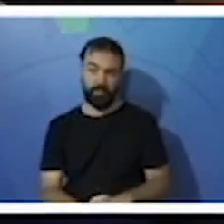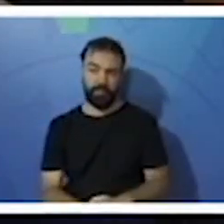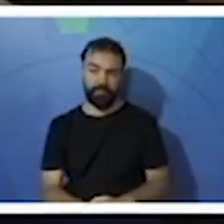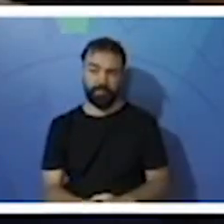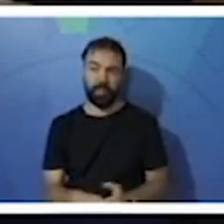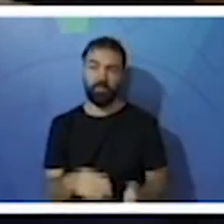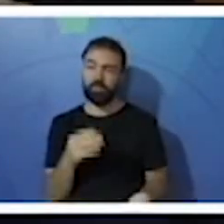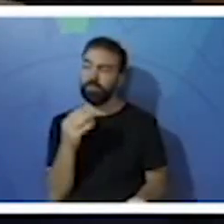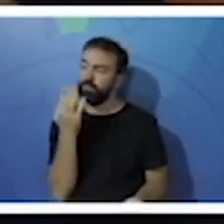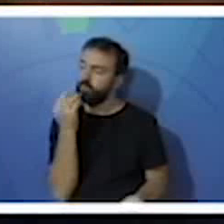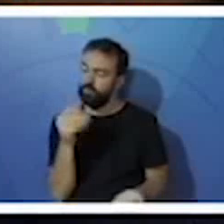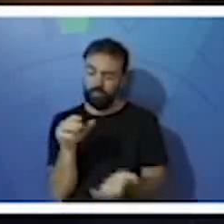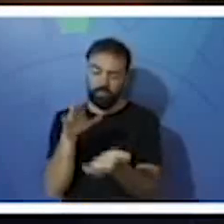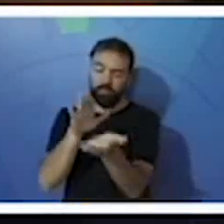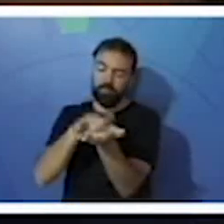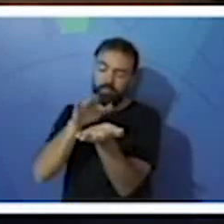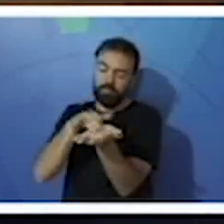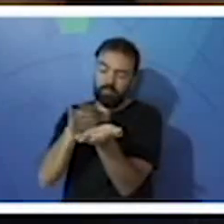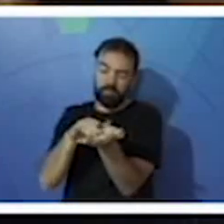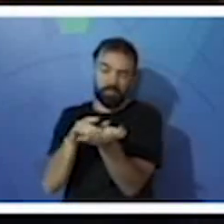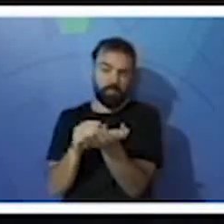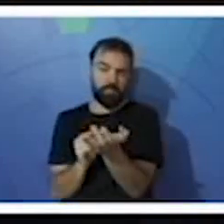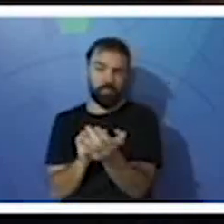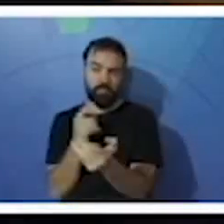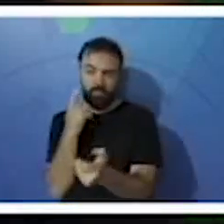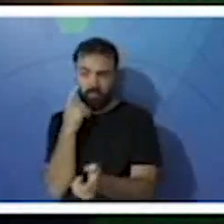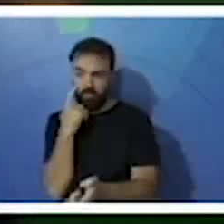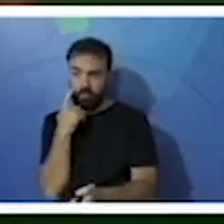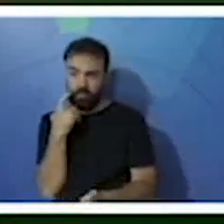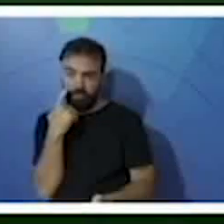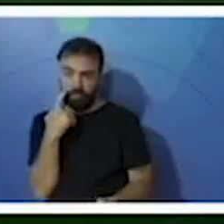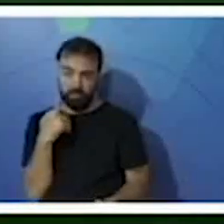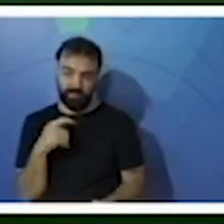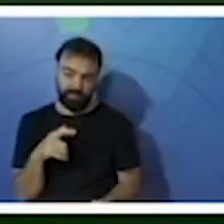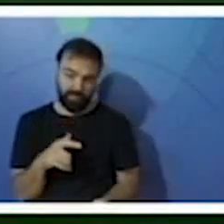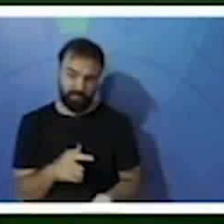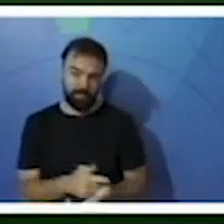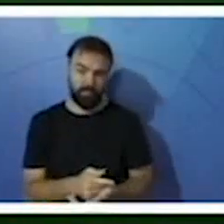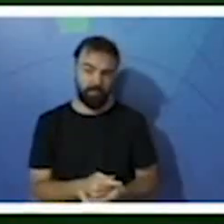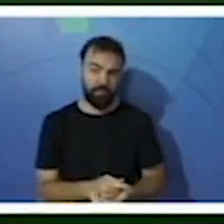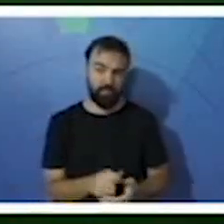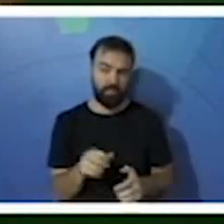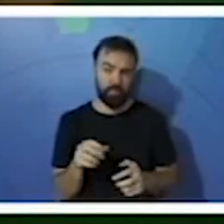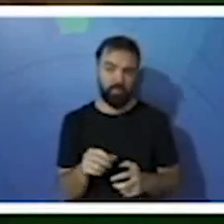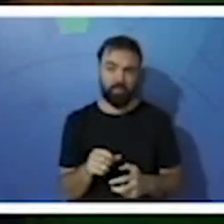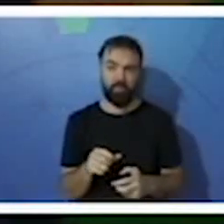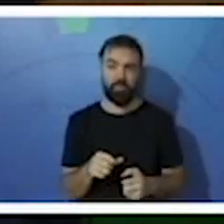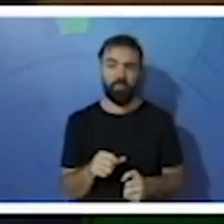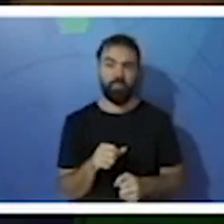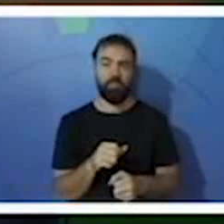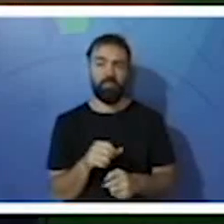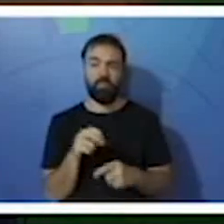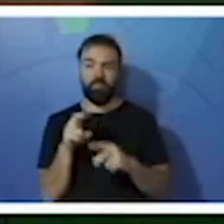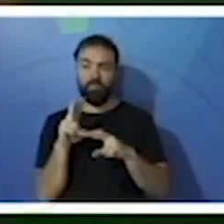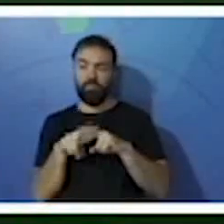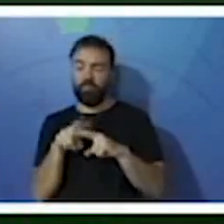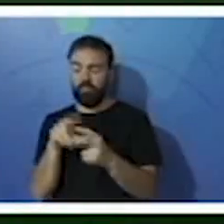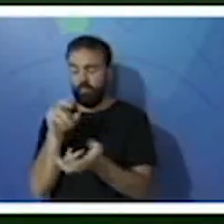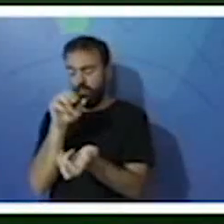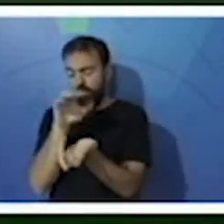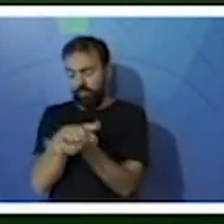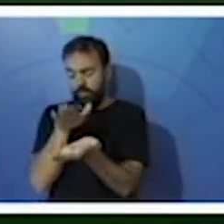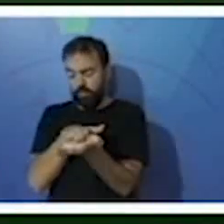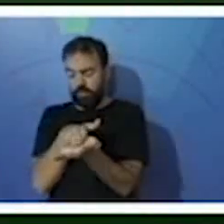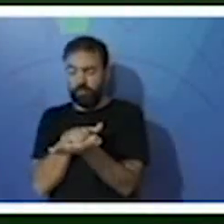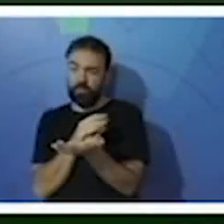E o alimento, vai? Não! O alimento fica preso nas franjas, que